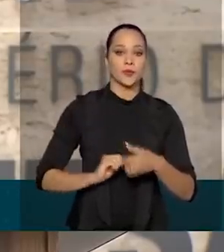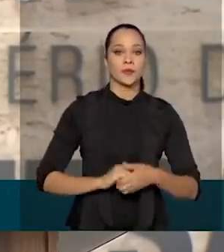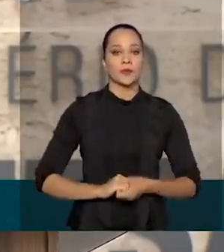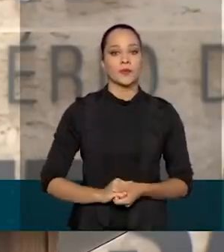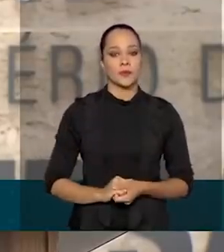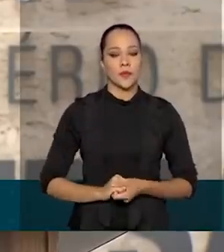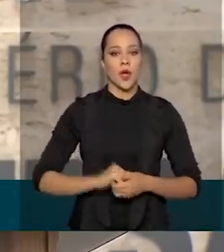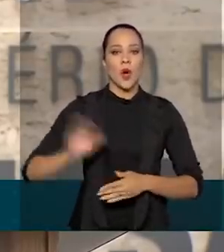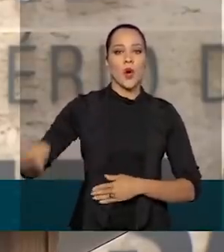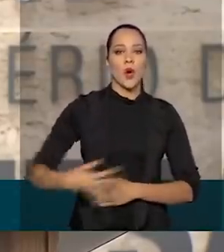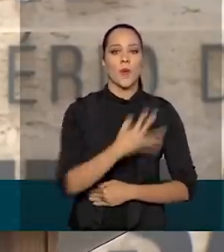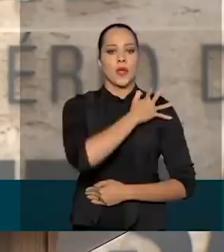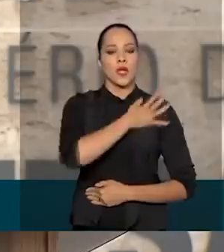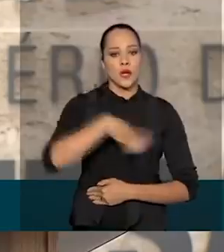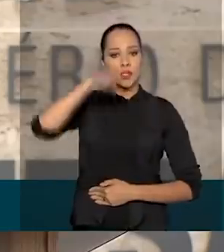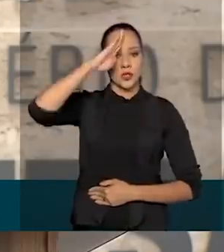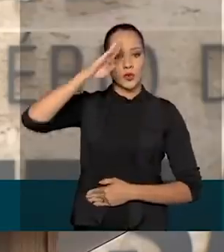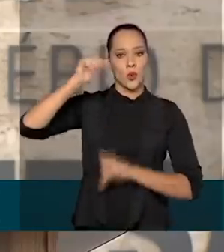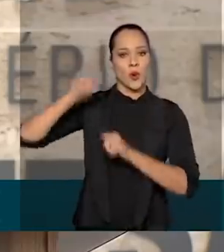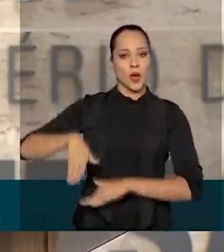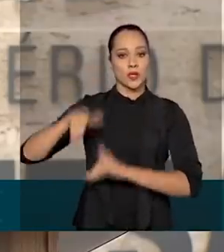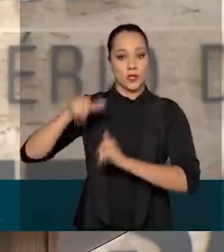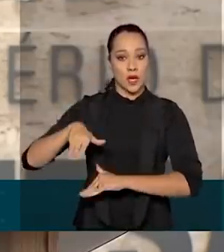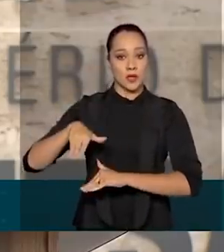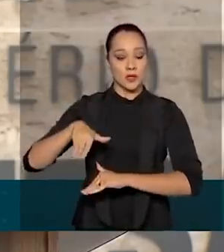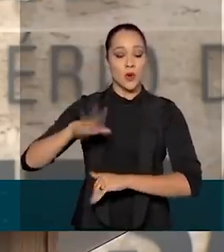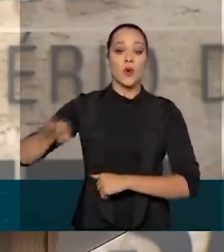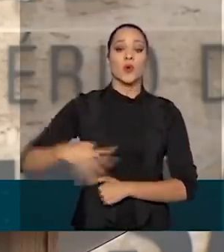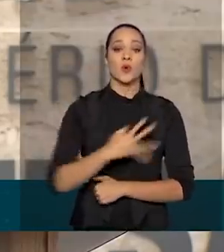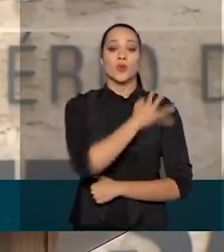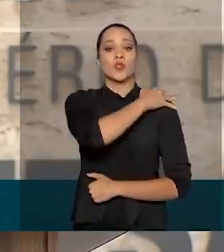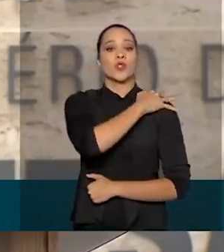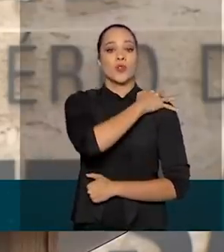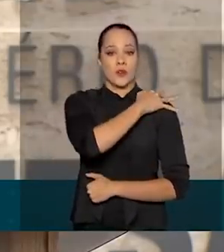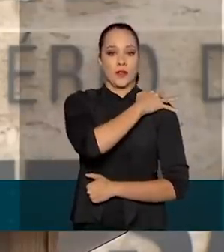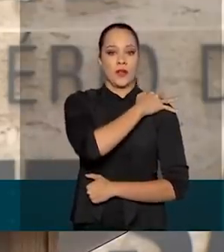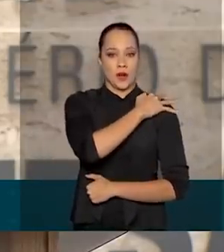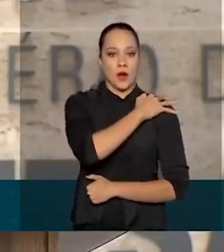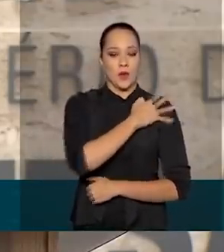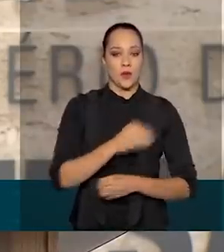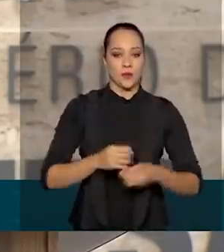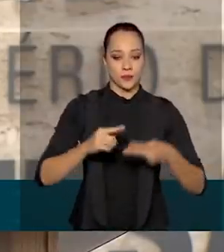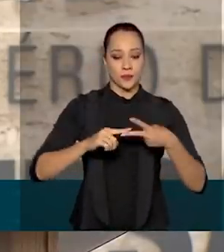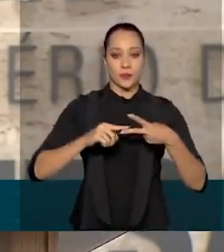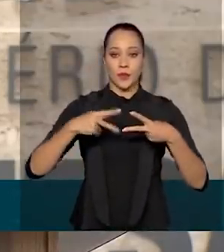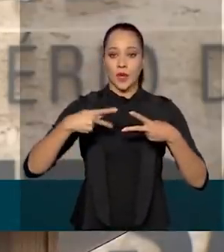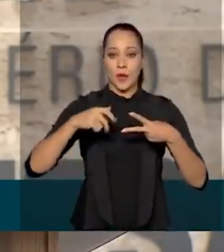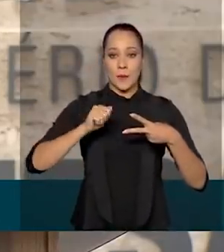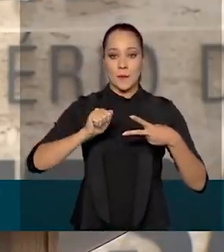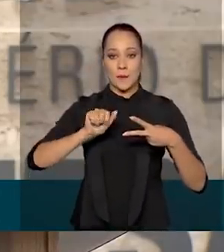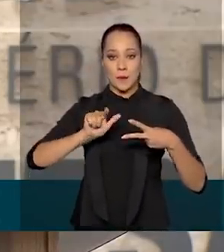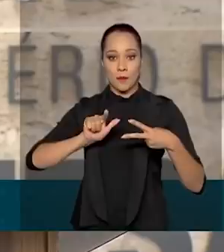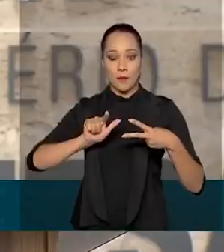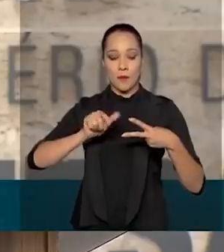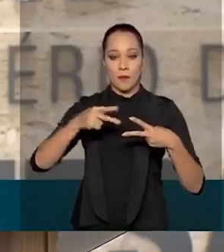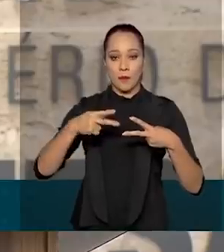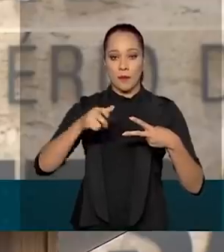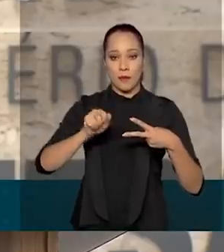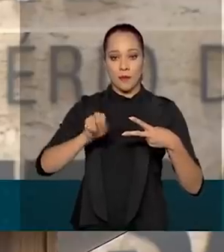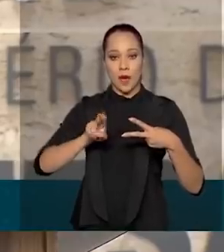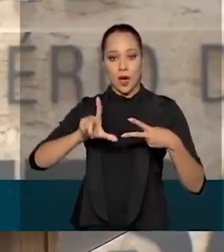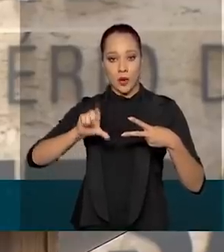O Comandante do Exército, o General Paulo Sérgio Nogueira de Oliveira.